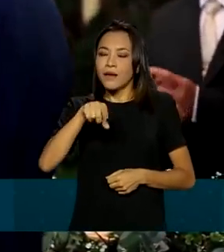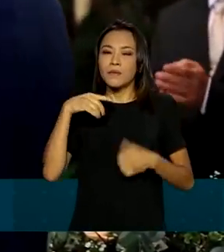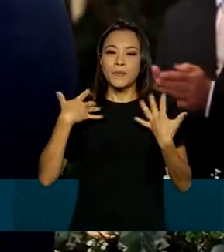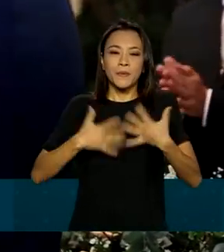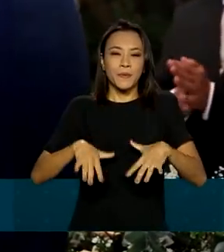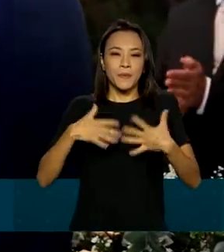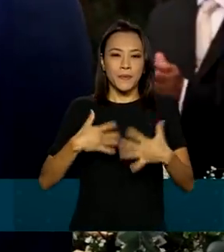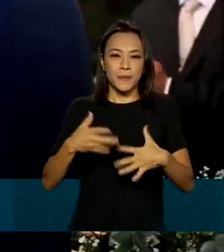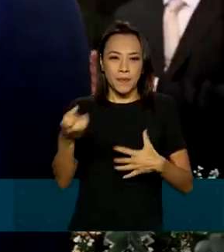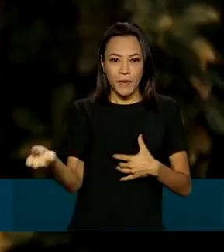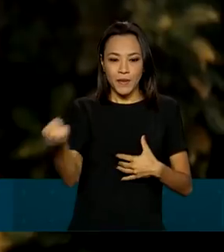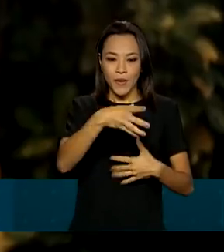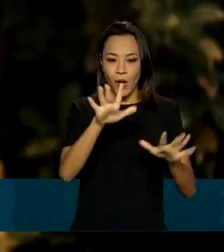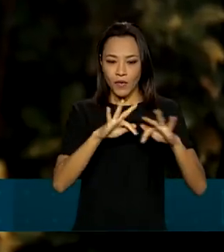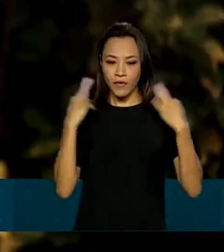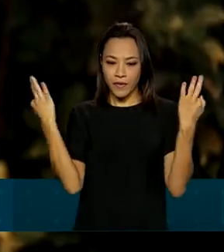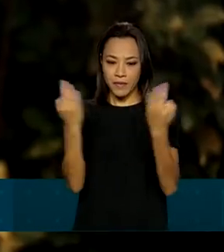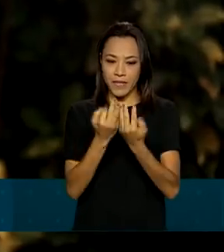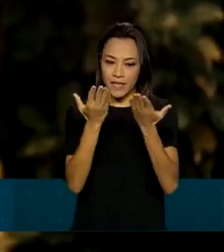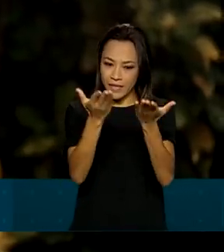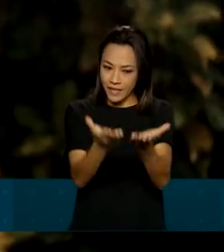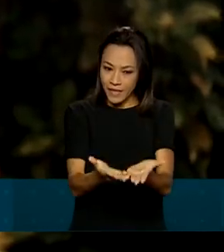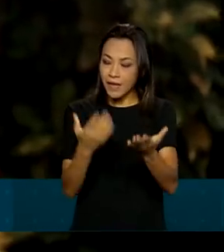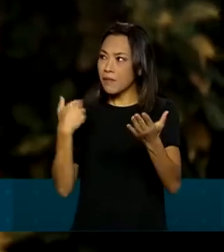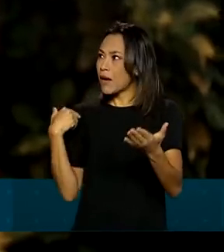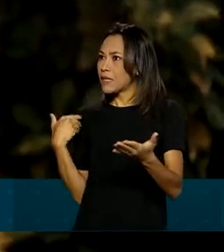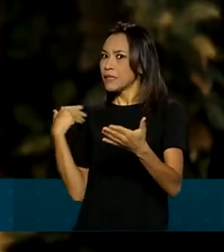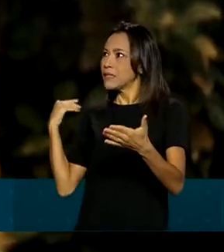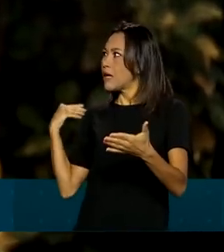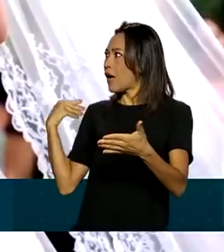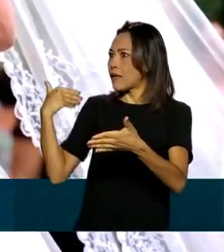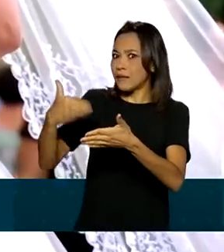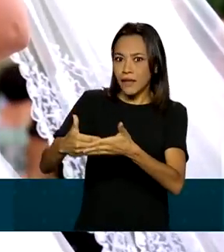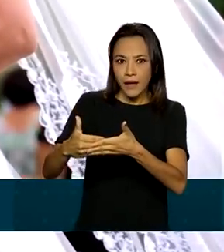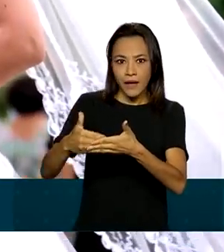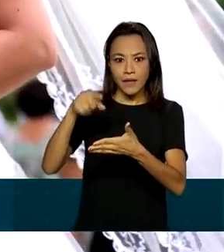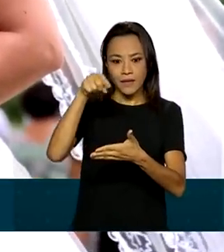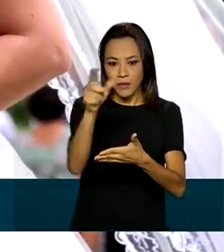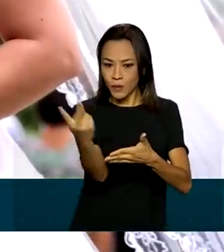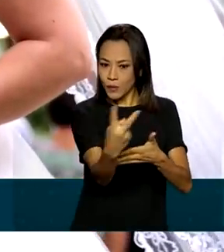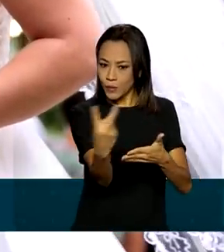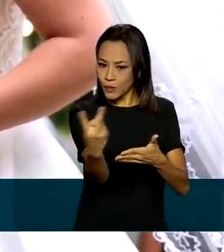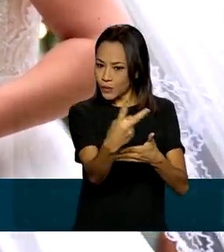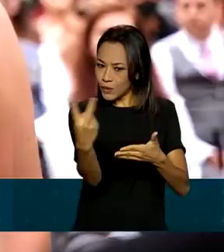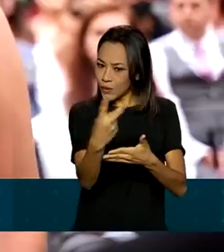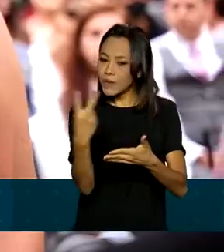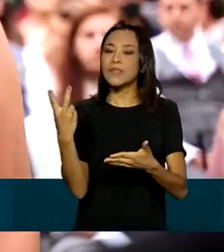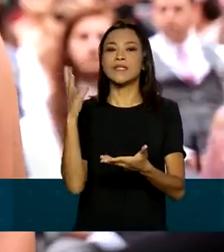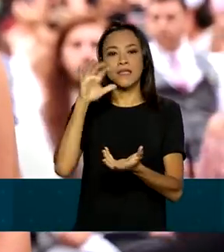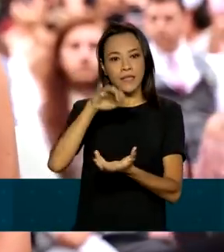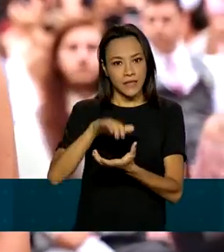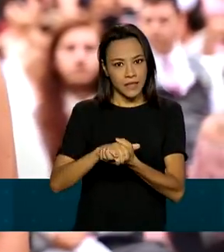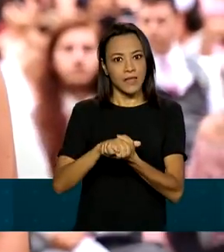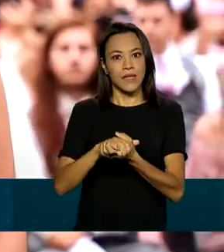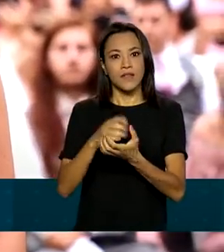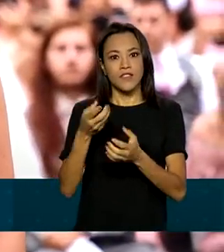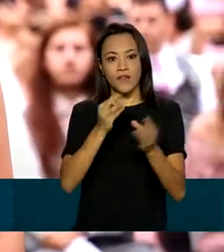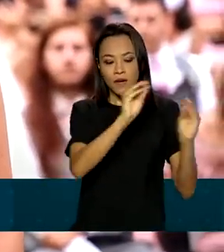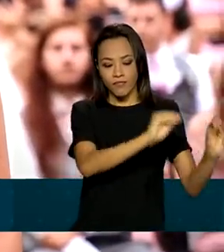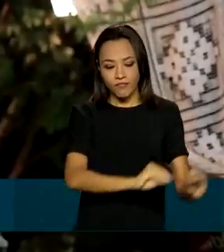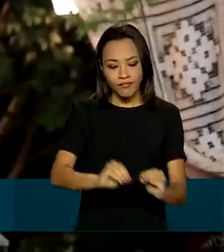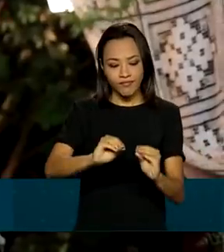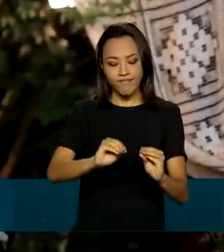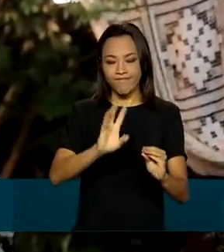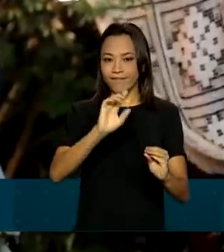álbum da nova família. Mas, no caminho até a celebração do casamento, Lorena e Matheus precisaram lidar com o adiamento da